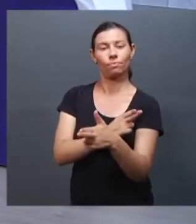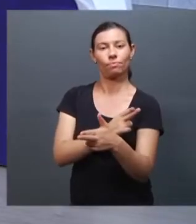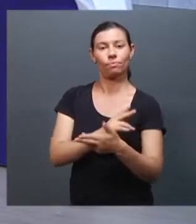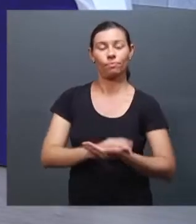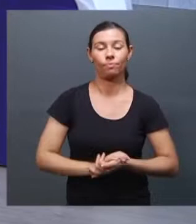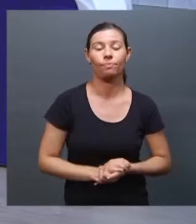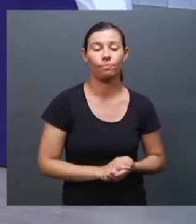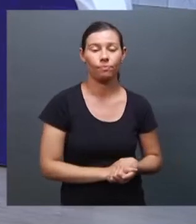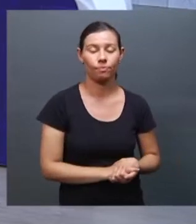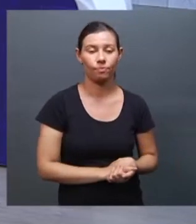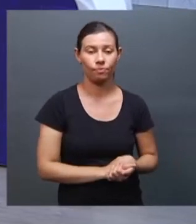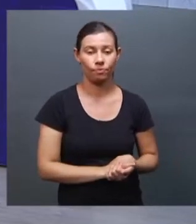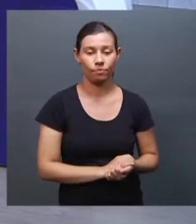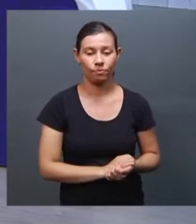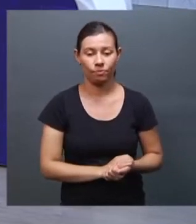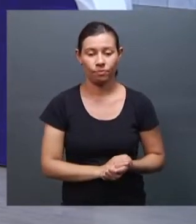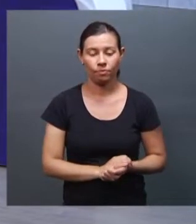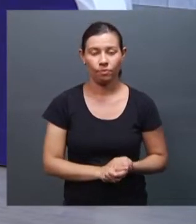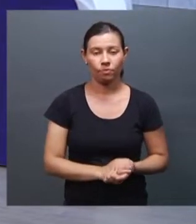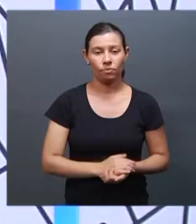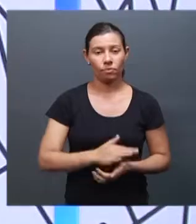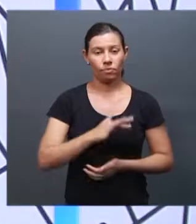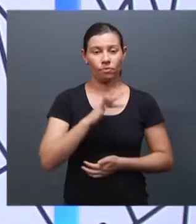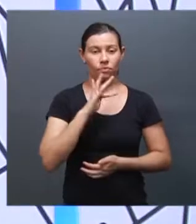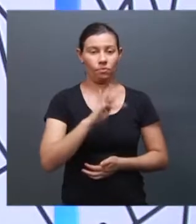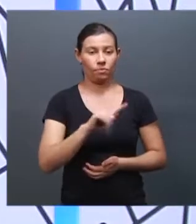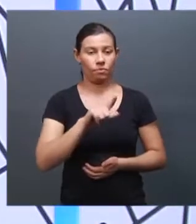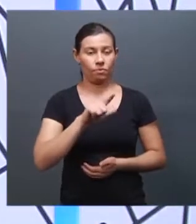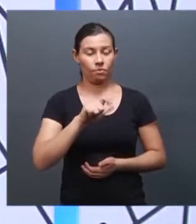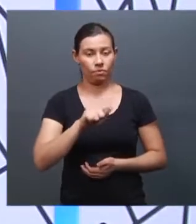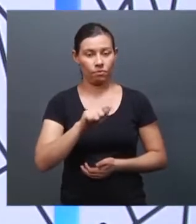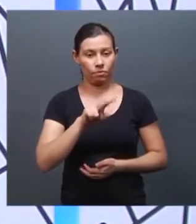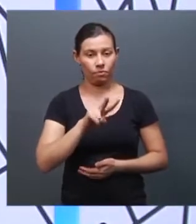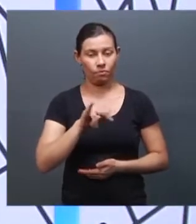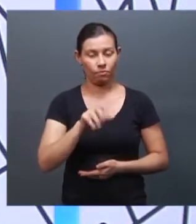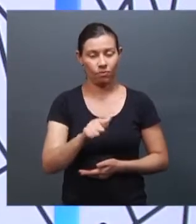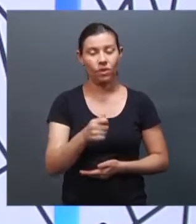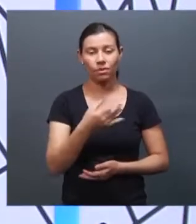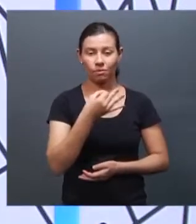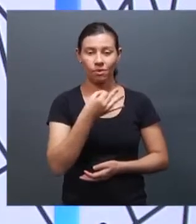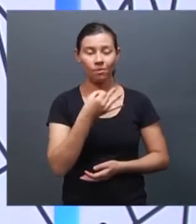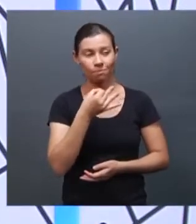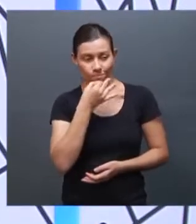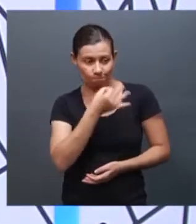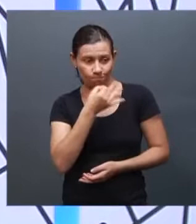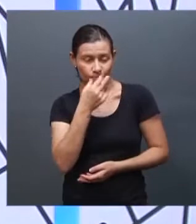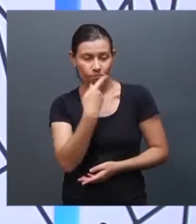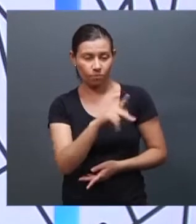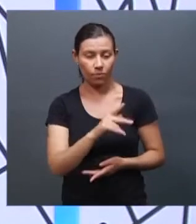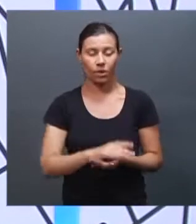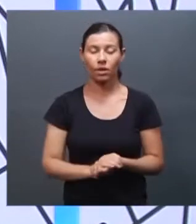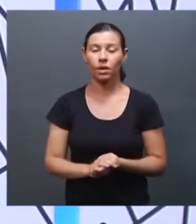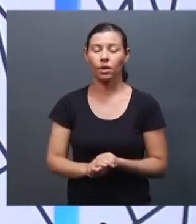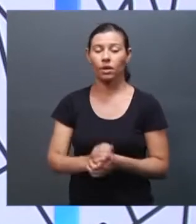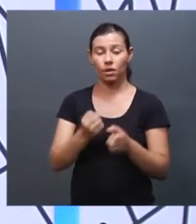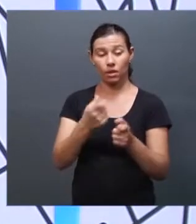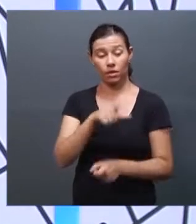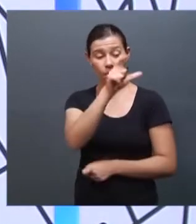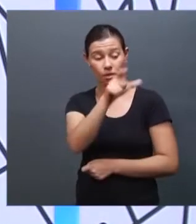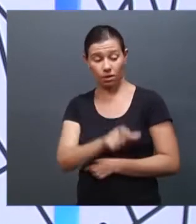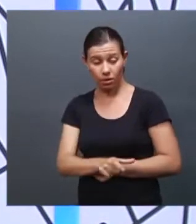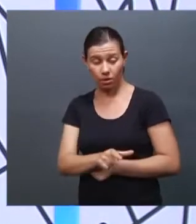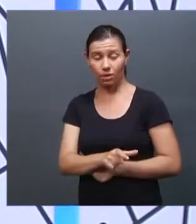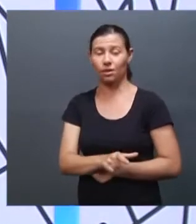Flávia, eu queria que você comentasse. Então, eu vou aproveitar o exemplo dela, né? Para dizer de como que as